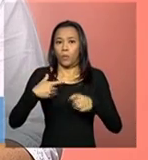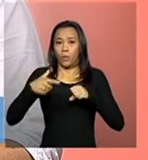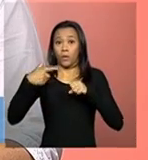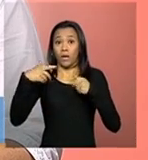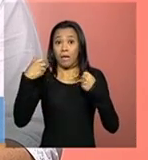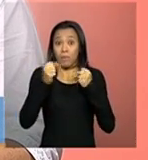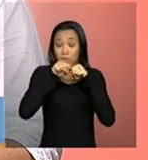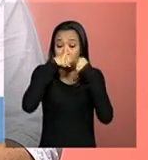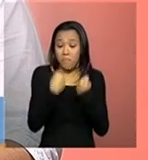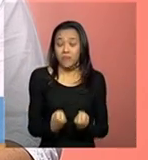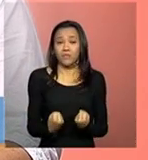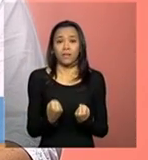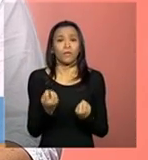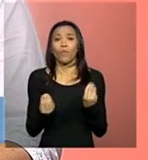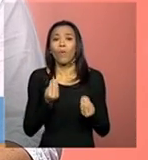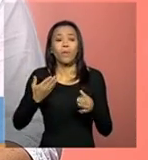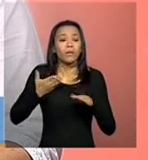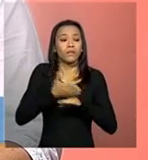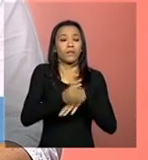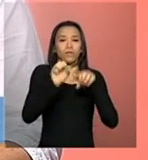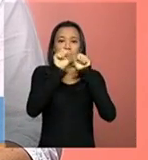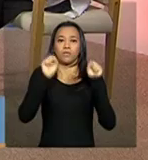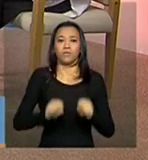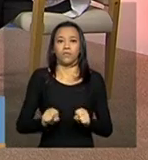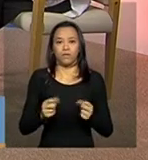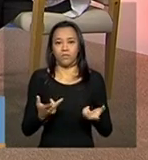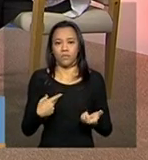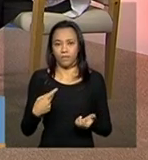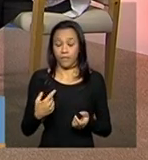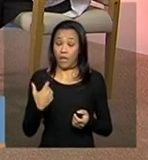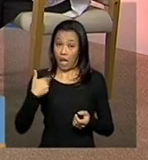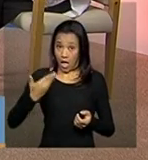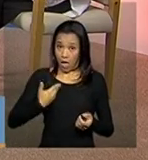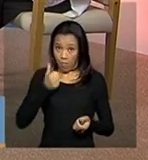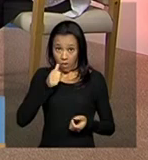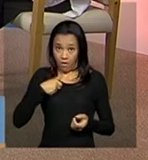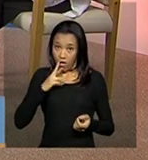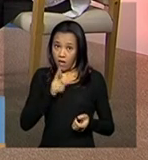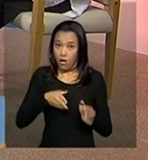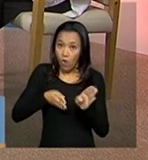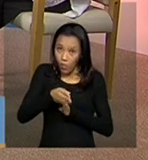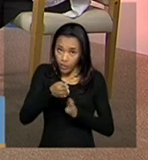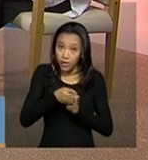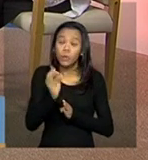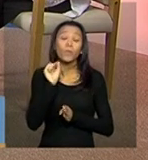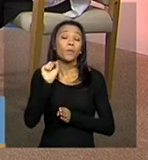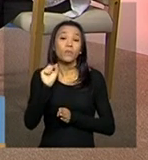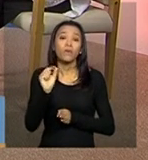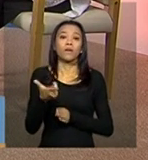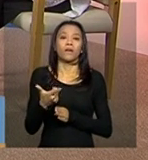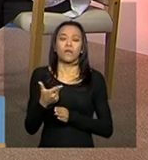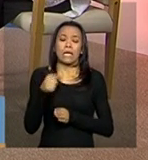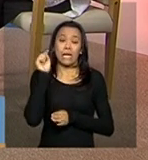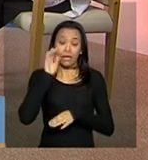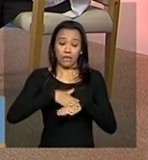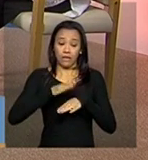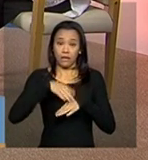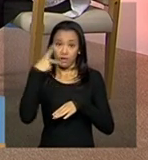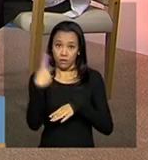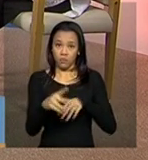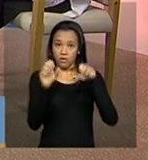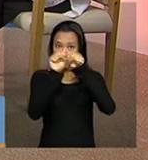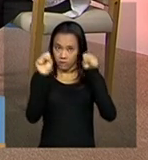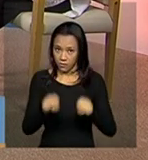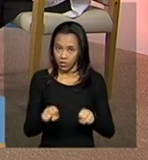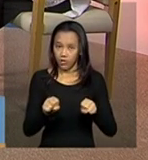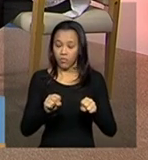sistema. O que fazer? Nesse caso, eu oriento ela a dividir. Embora o sistema permita um